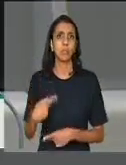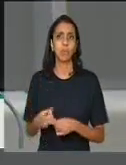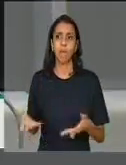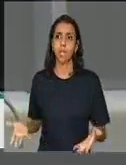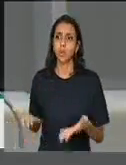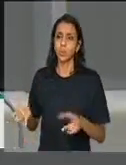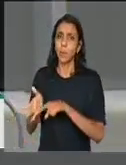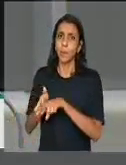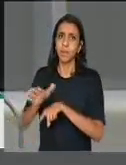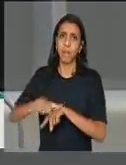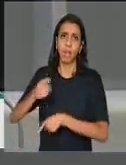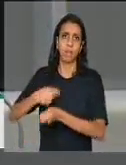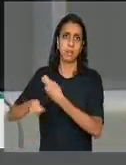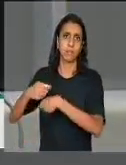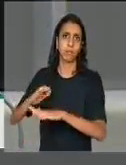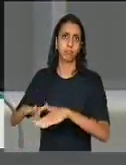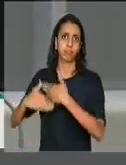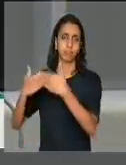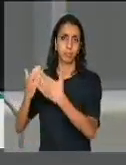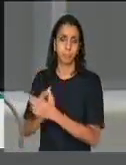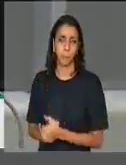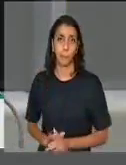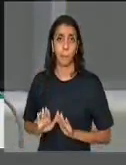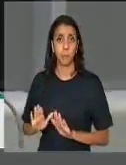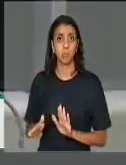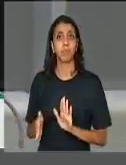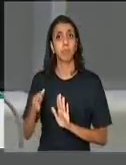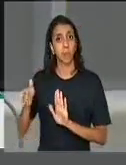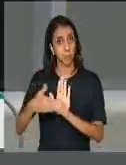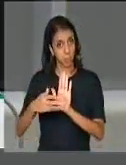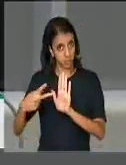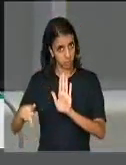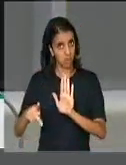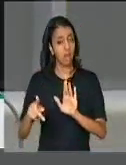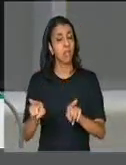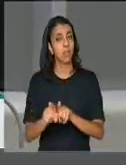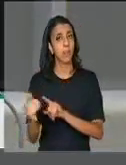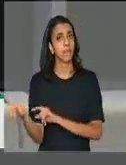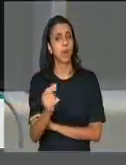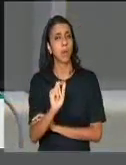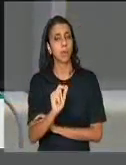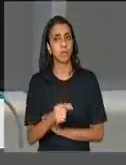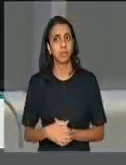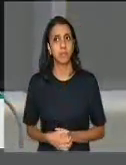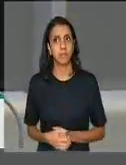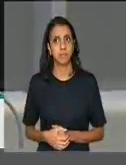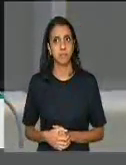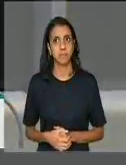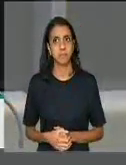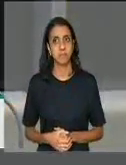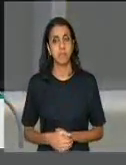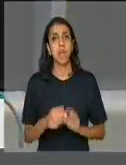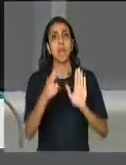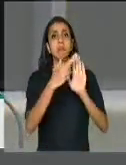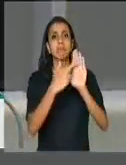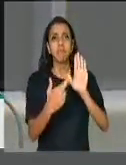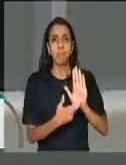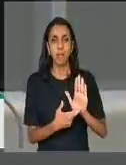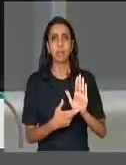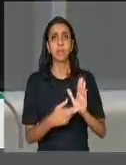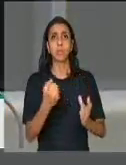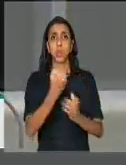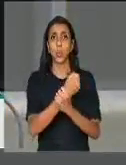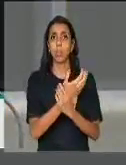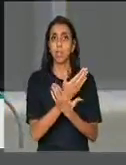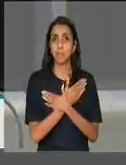econômico. Mas o manifesto também apresenta e solicita a revisão das normas do seguro-desemprego